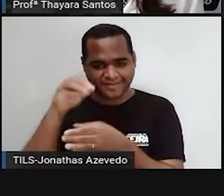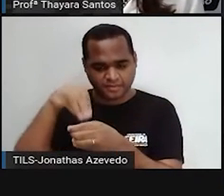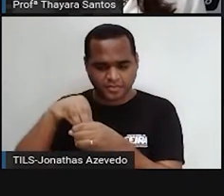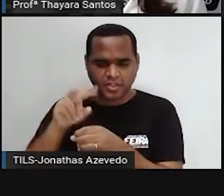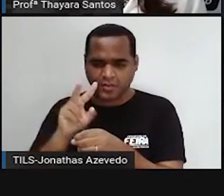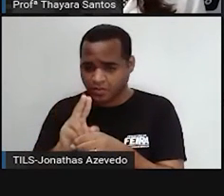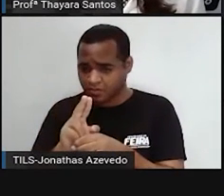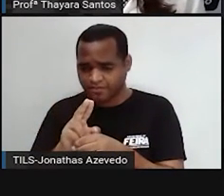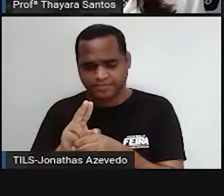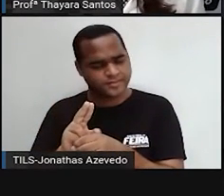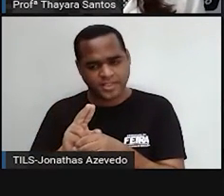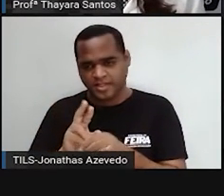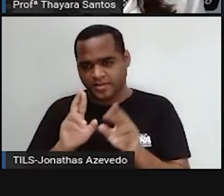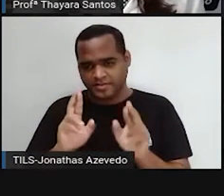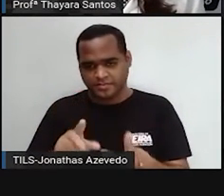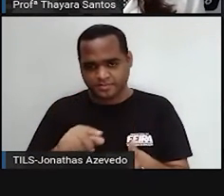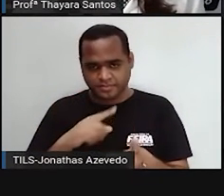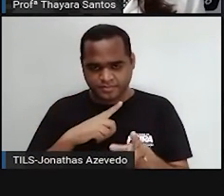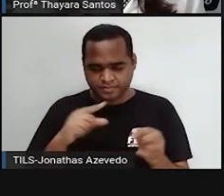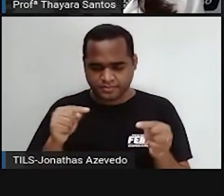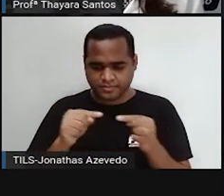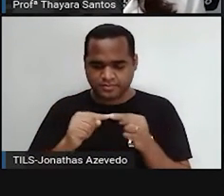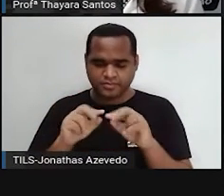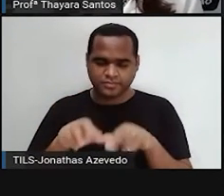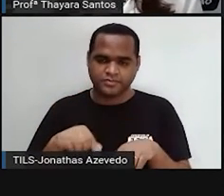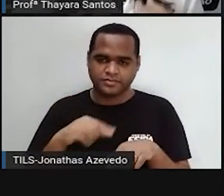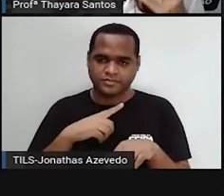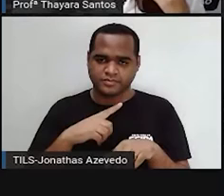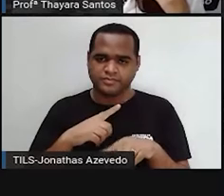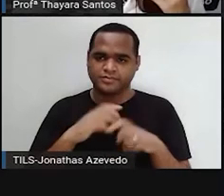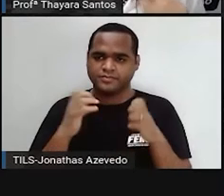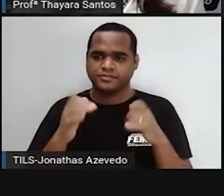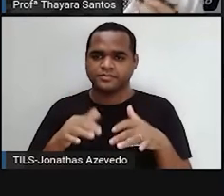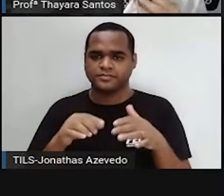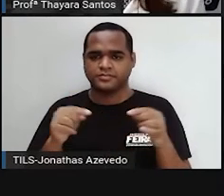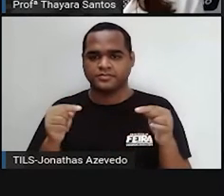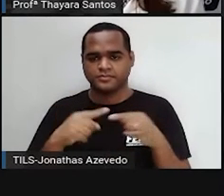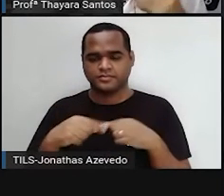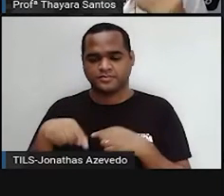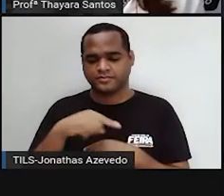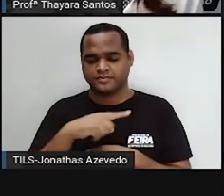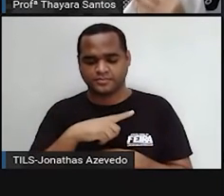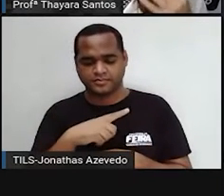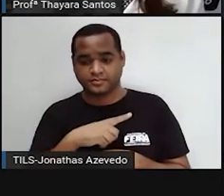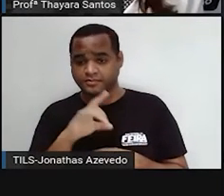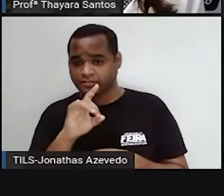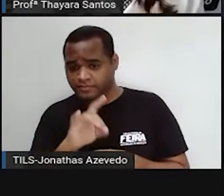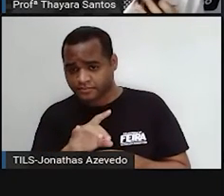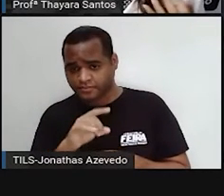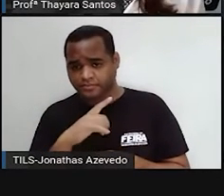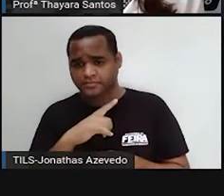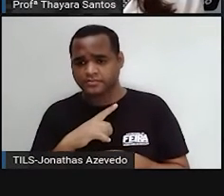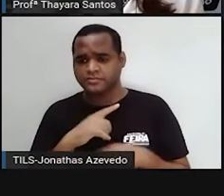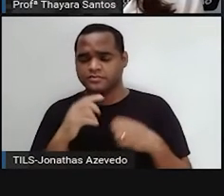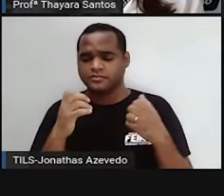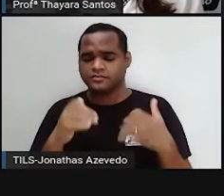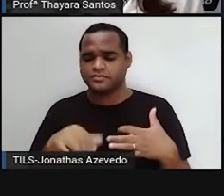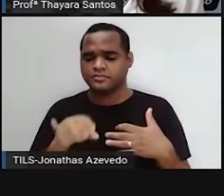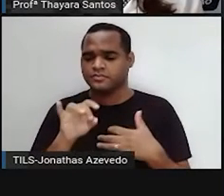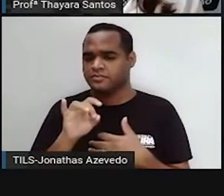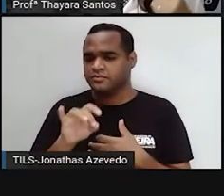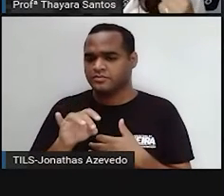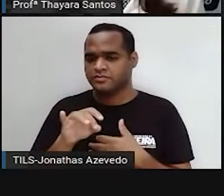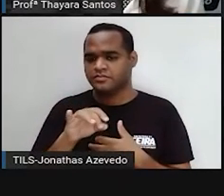jeito. Então, os centríolos, eles são organelas que eles só existem nas células eucarióticas animais.